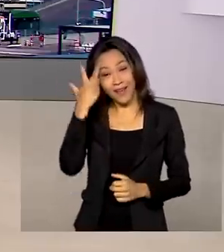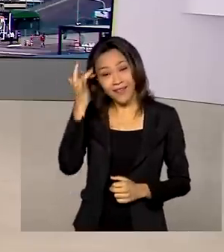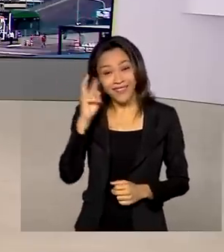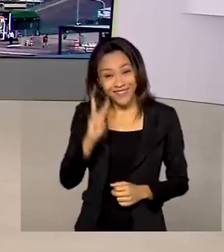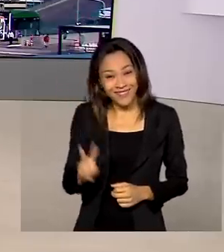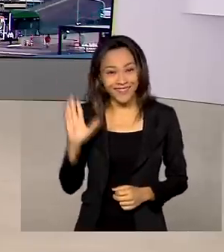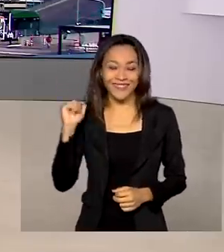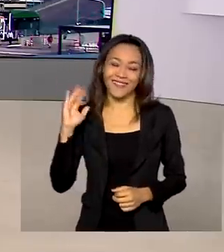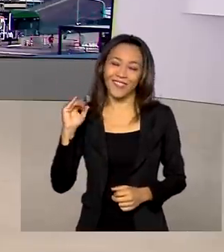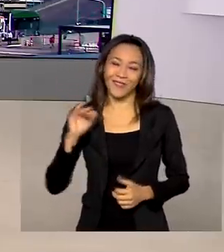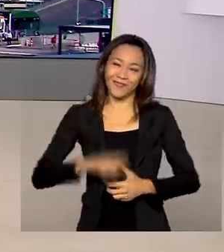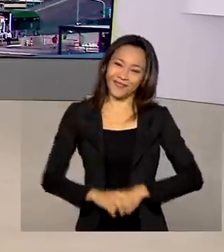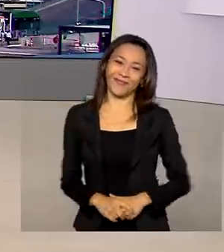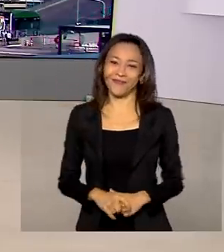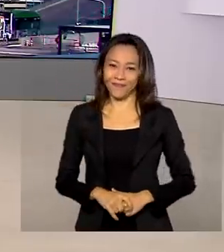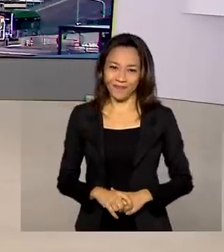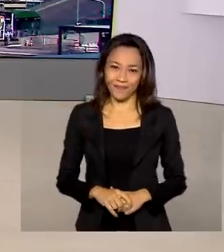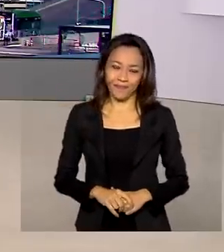vemos amanhã. Até lá. Tchau, tchau.